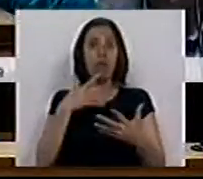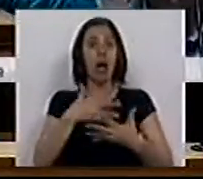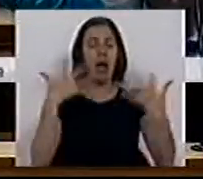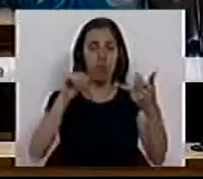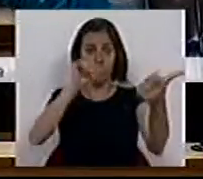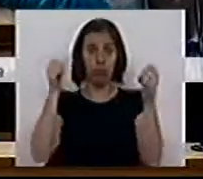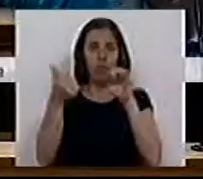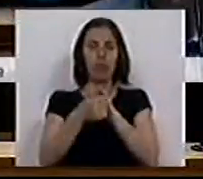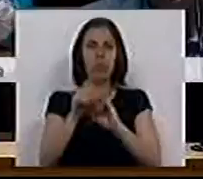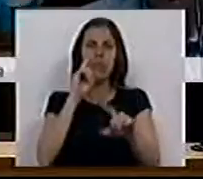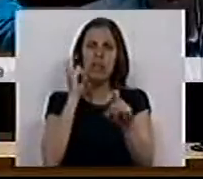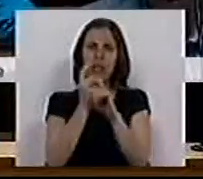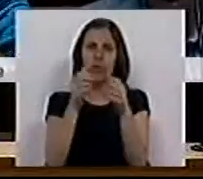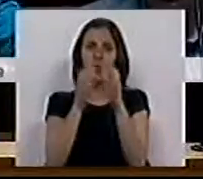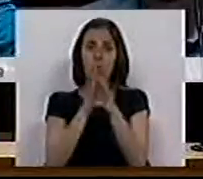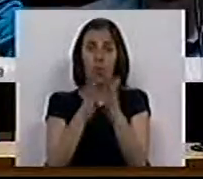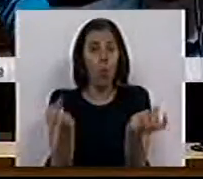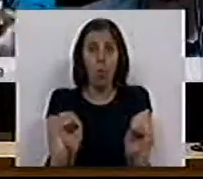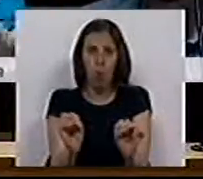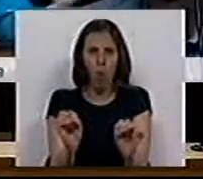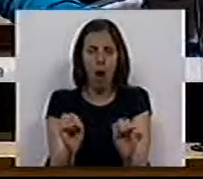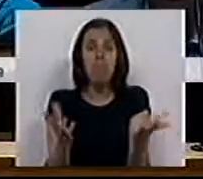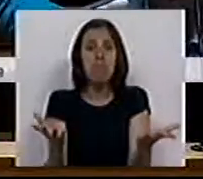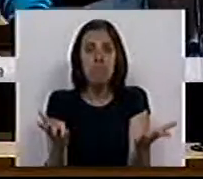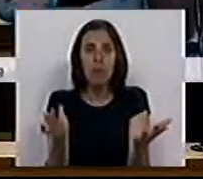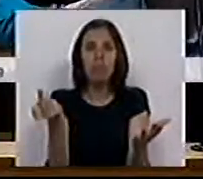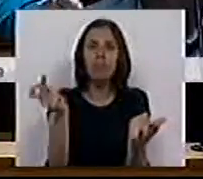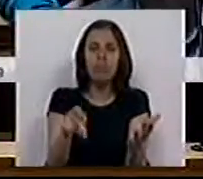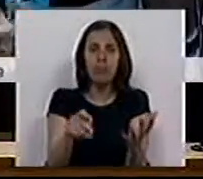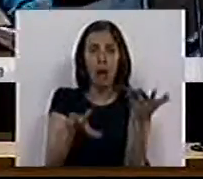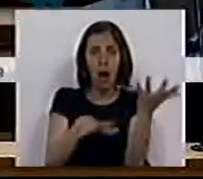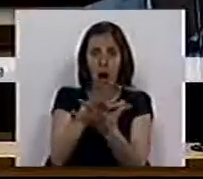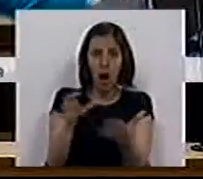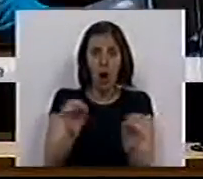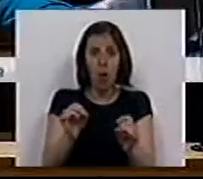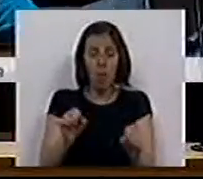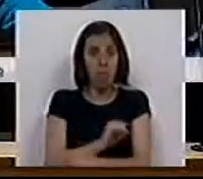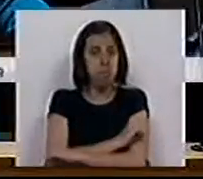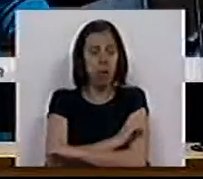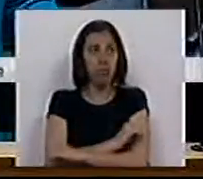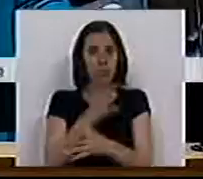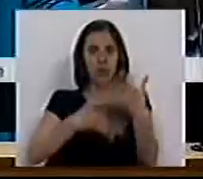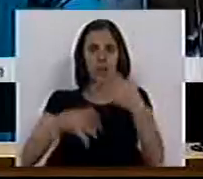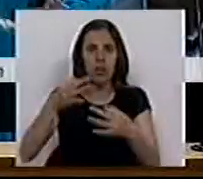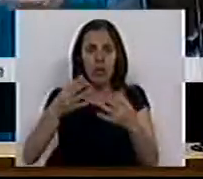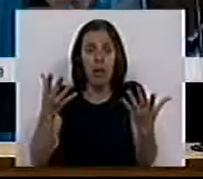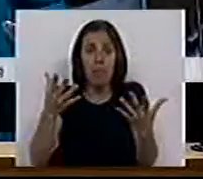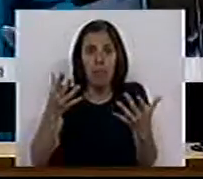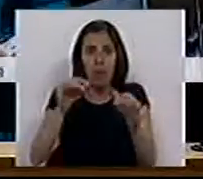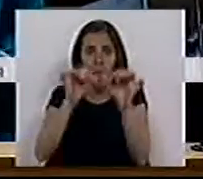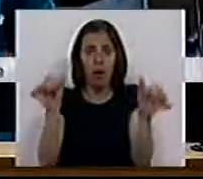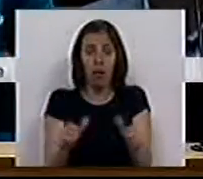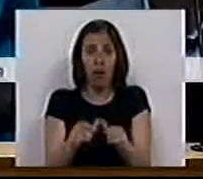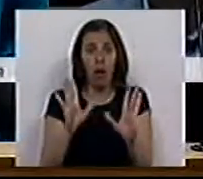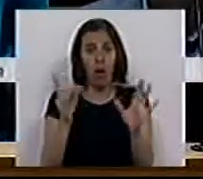grande reforma que exigia tudo aquilo que não existe vai ocorrer sem turbulência e sem arrebentar com o sistema de justiça. Este é um dos